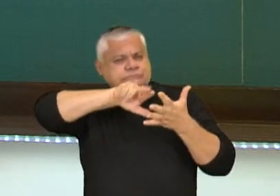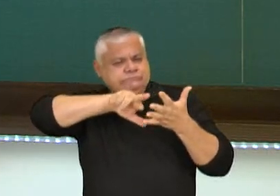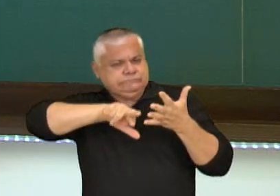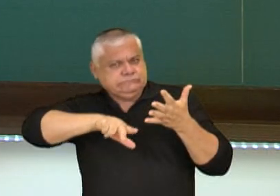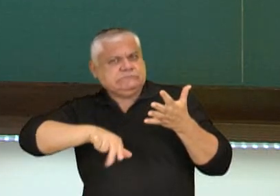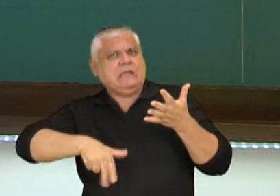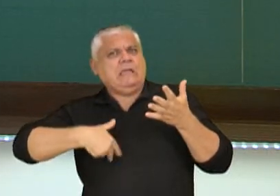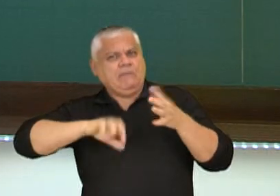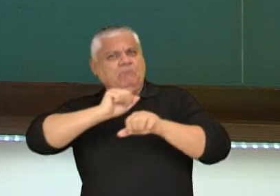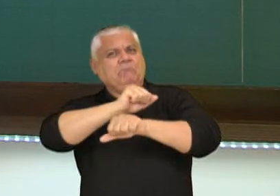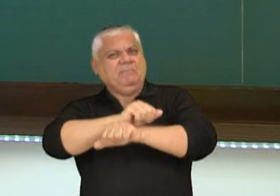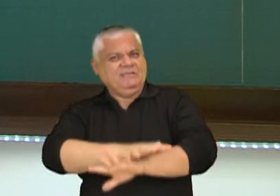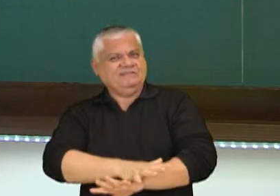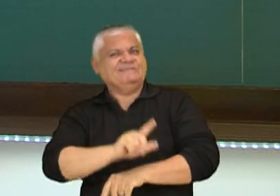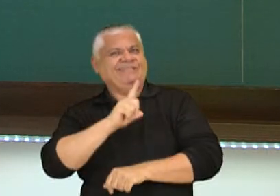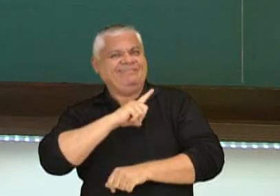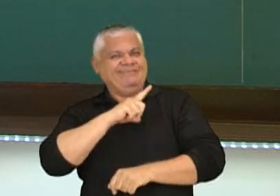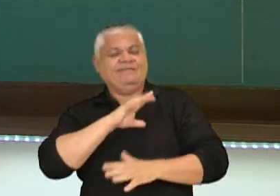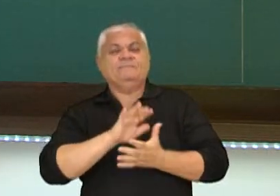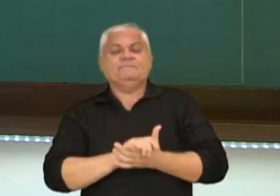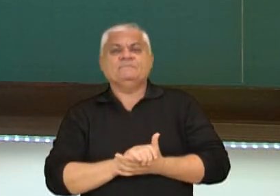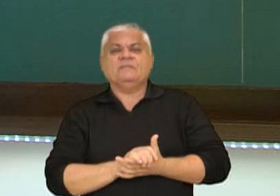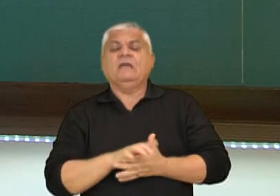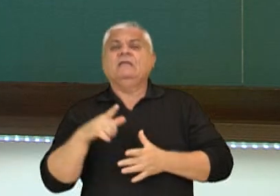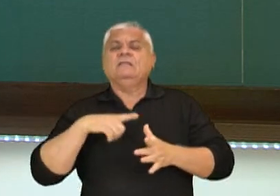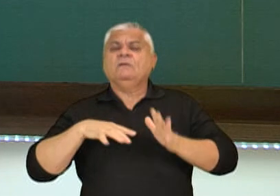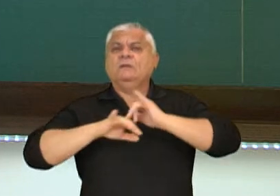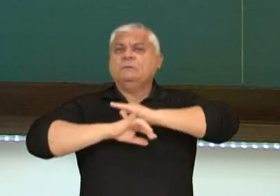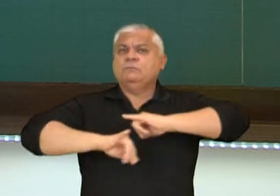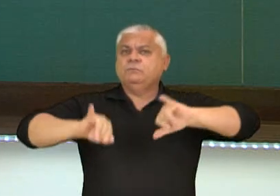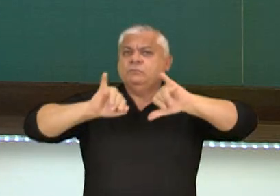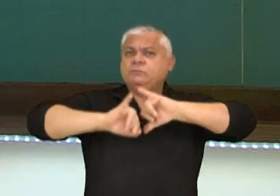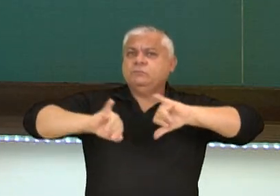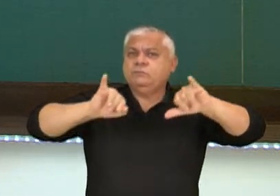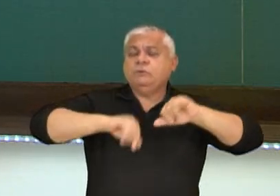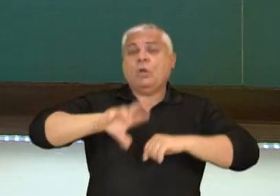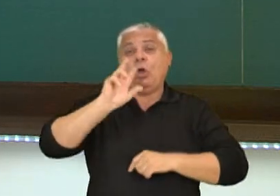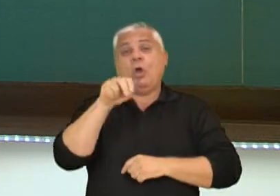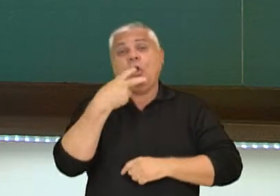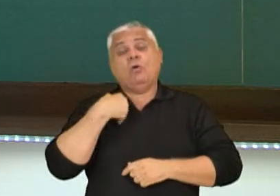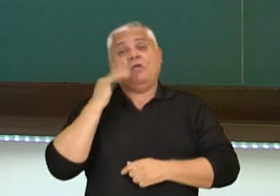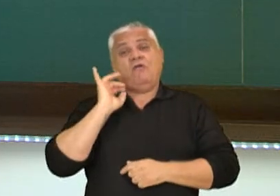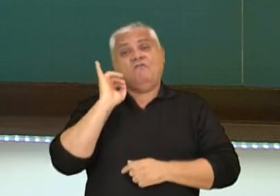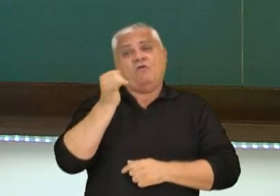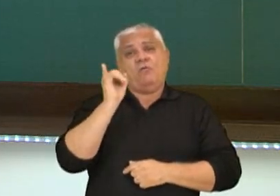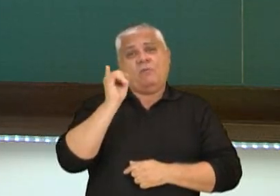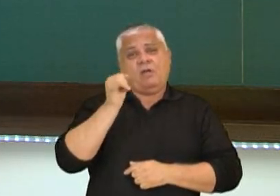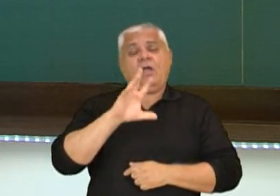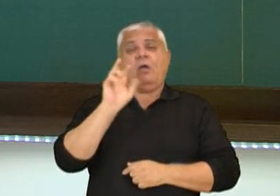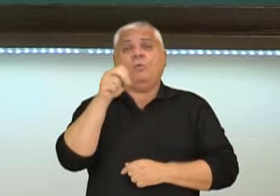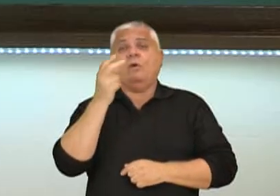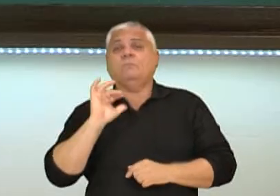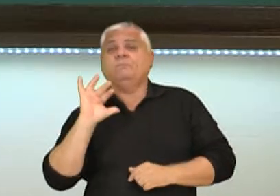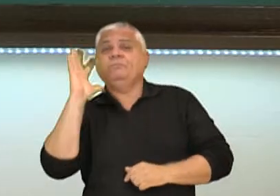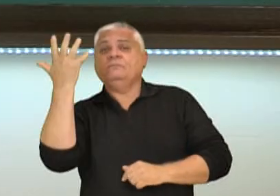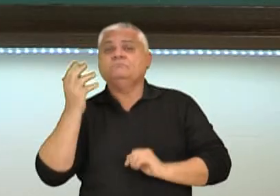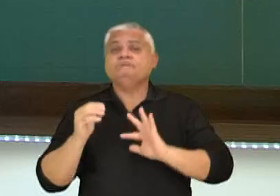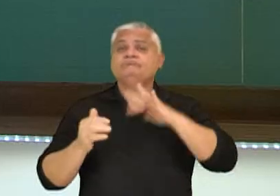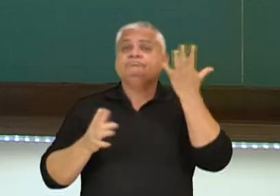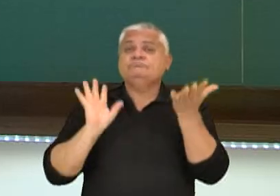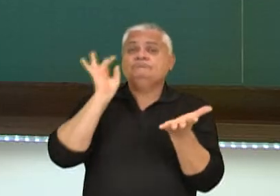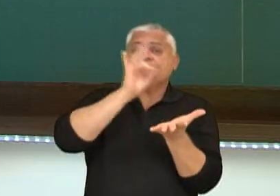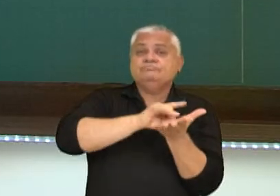suportes, vários outros meios. Como a gente divulgar ou informar acontecimentos, fatos e